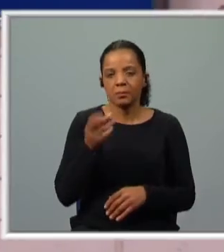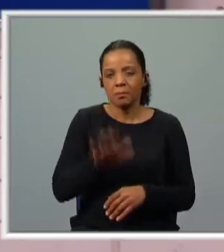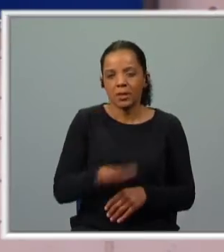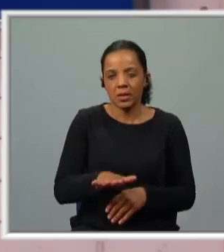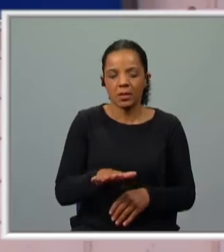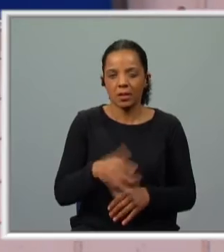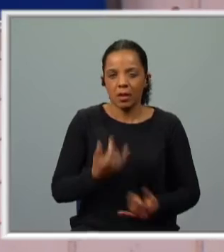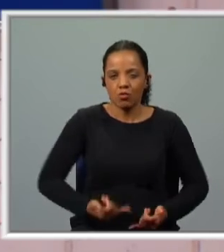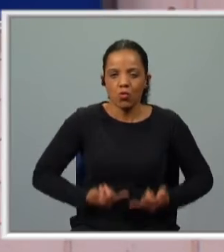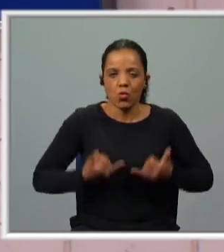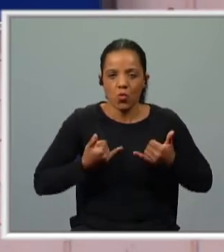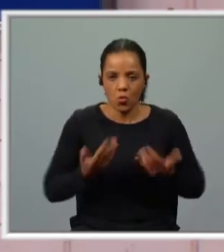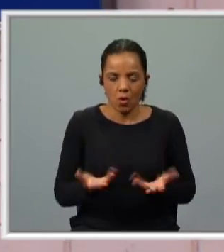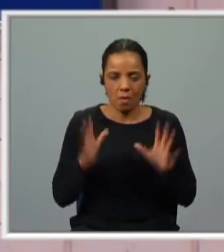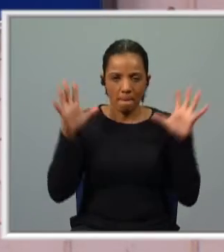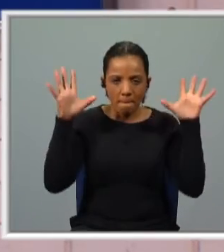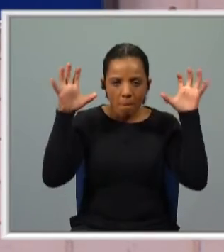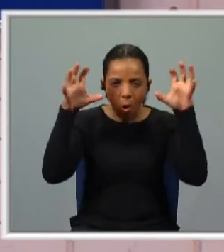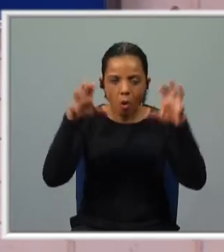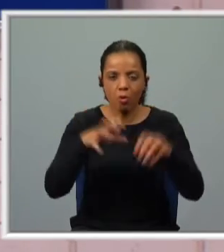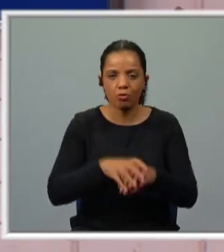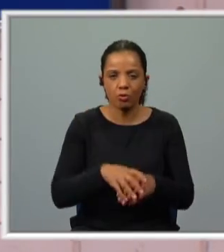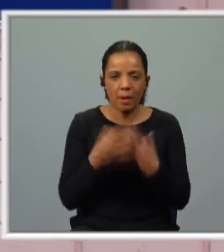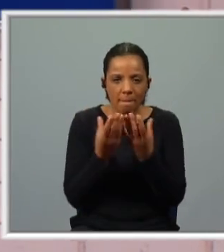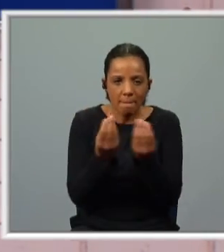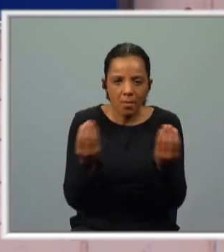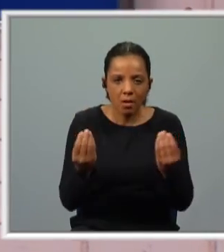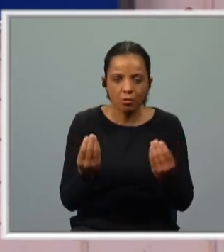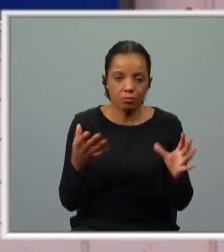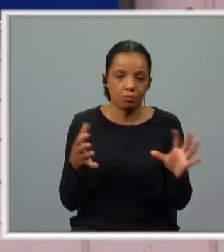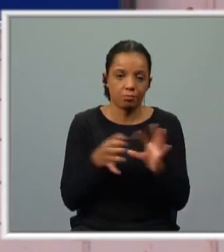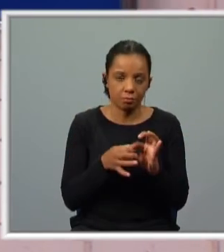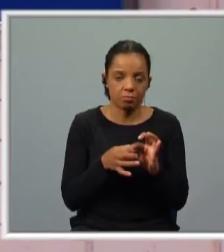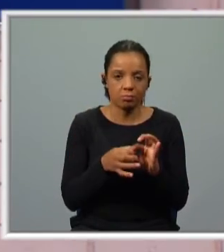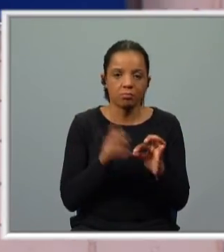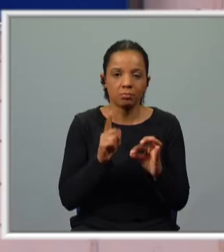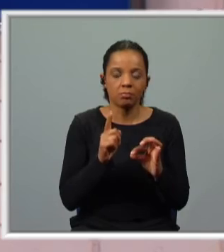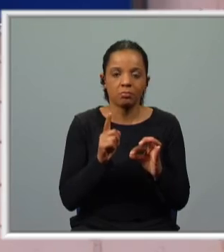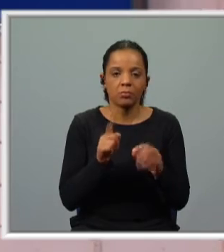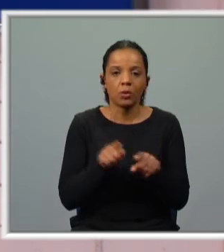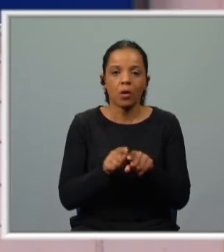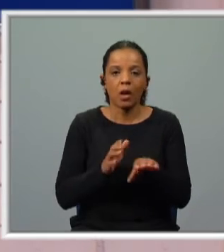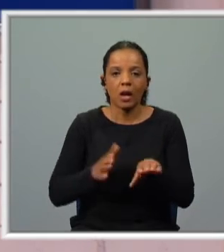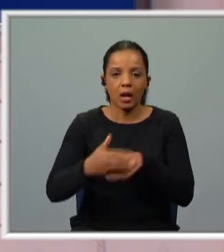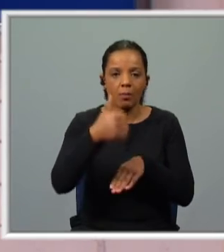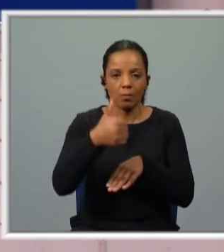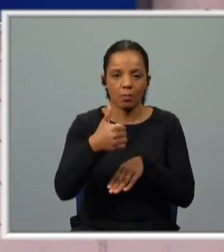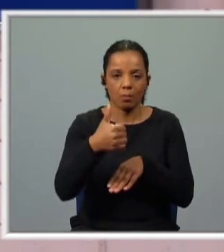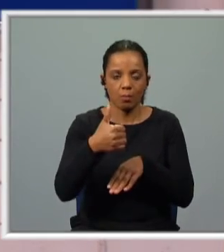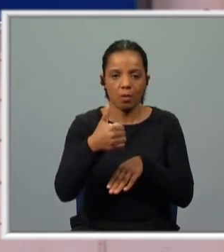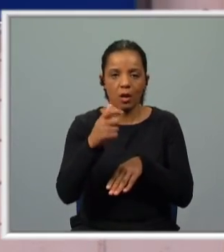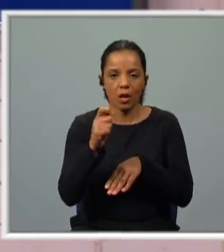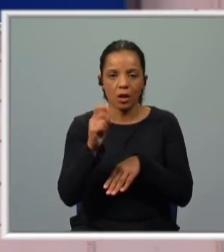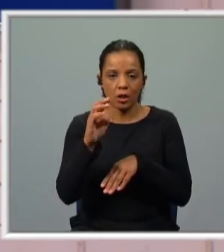assustadora de um monstro, dos medos associados a passar o cabo da Boa Expressa, o cabo das